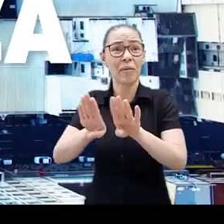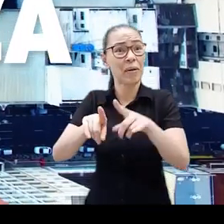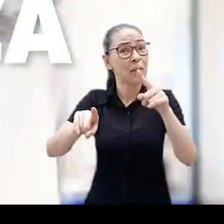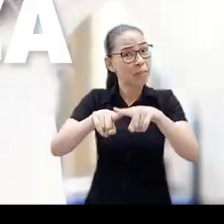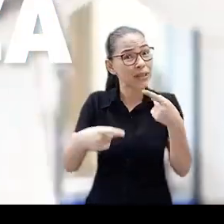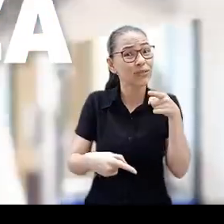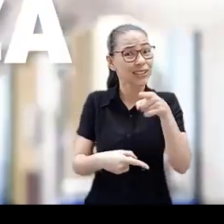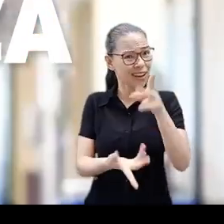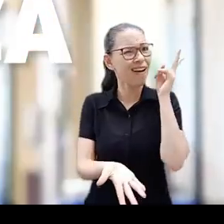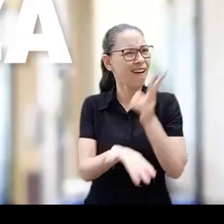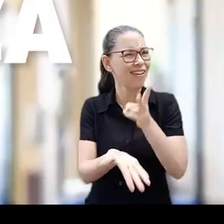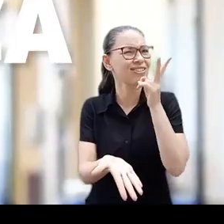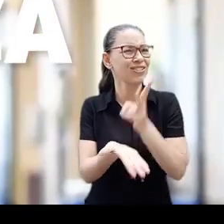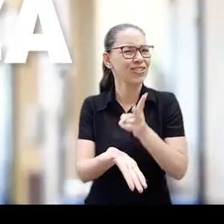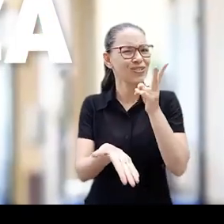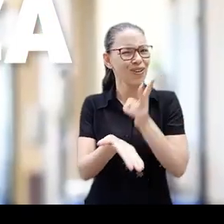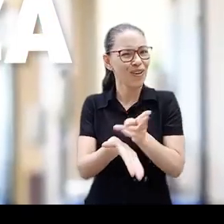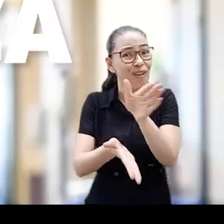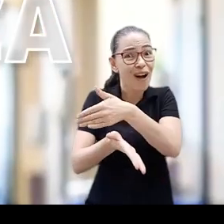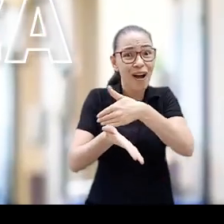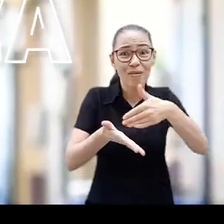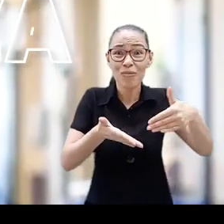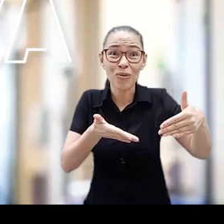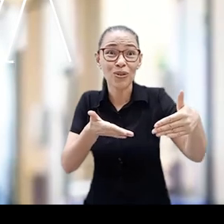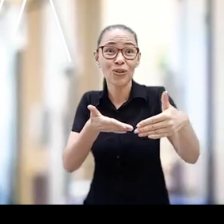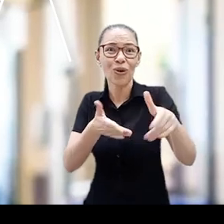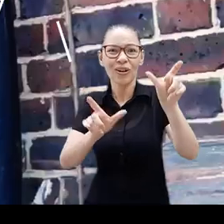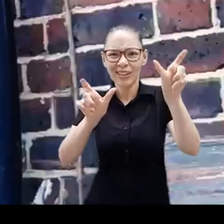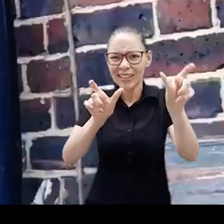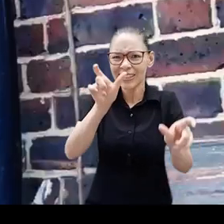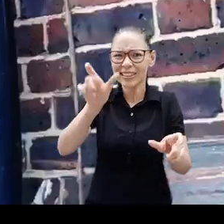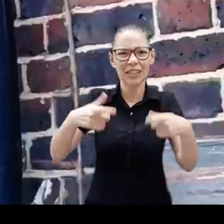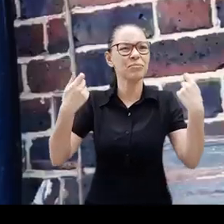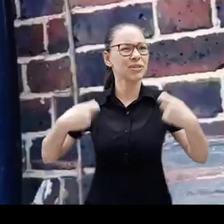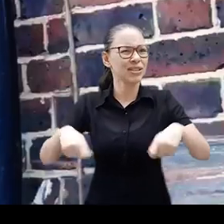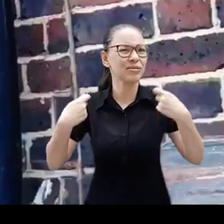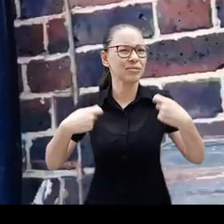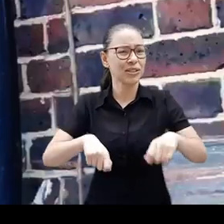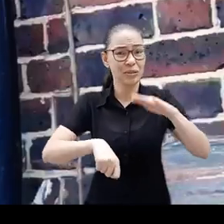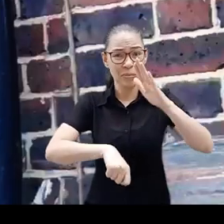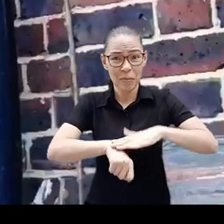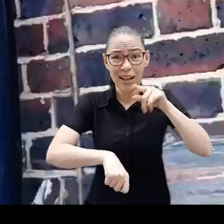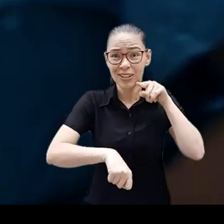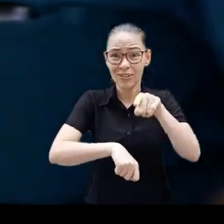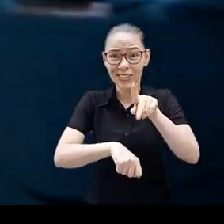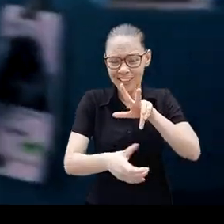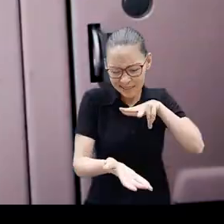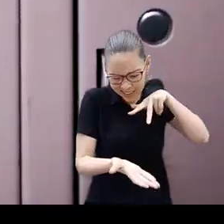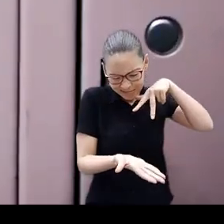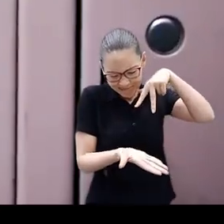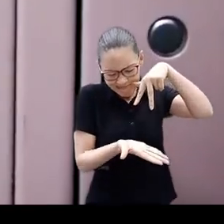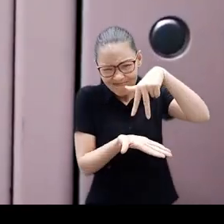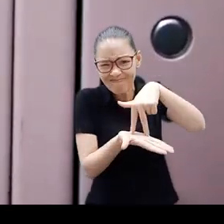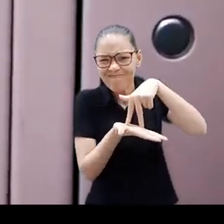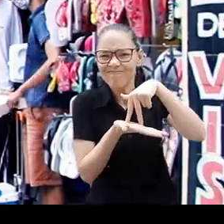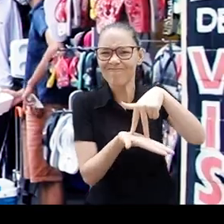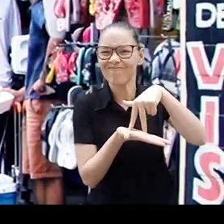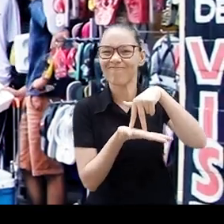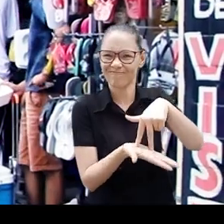mas você continuou Pelos nossos, pelos seus,